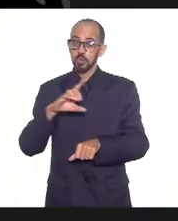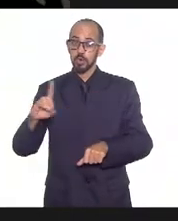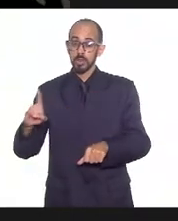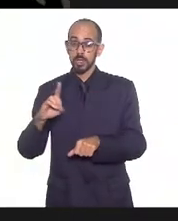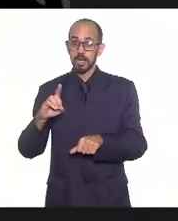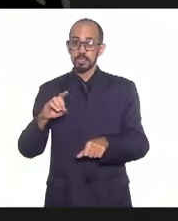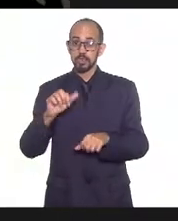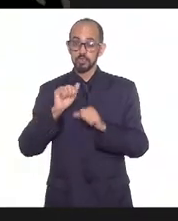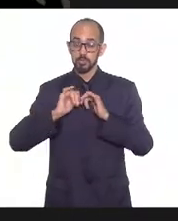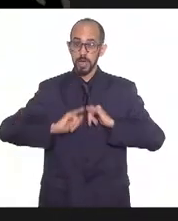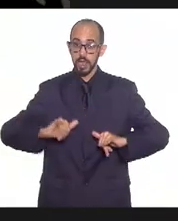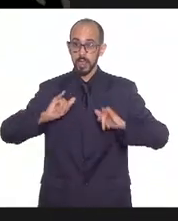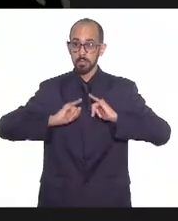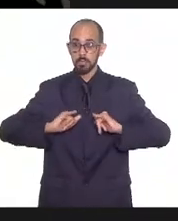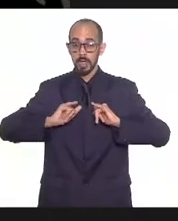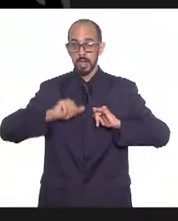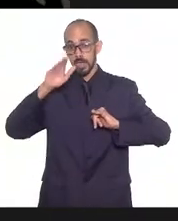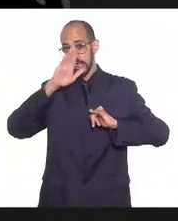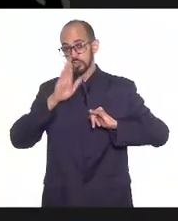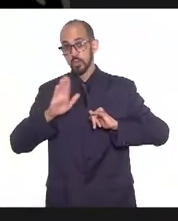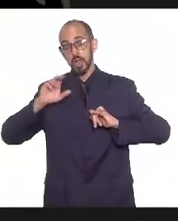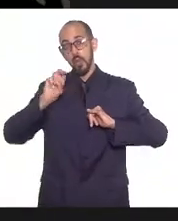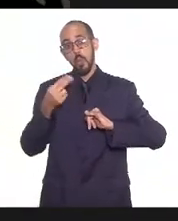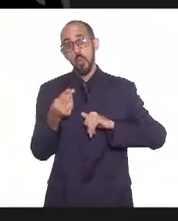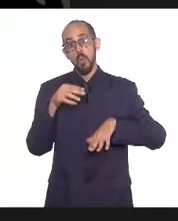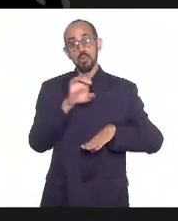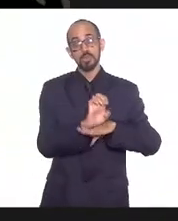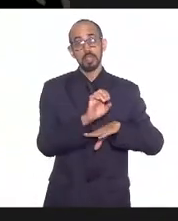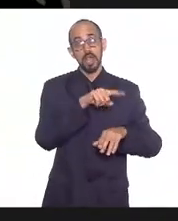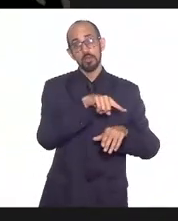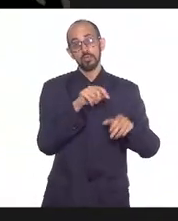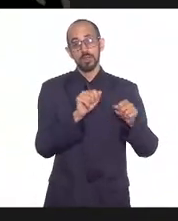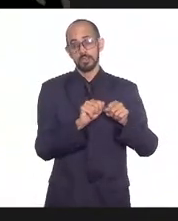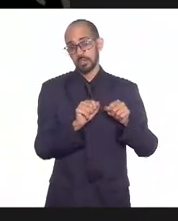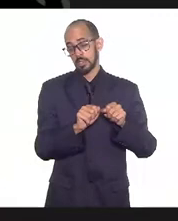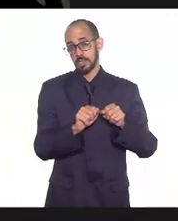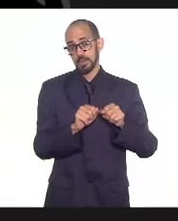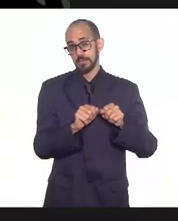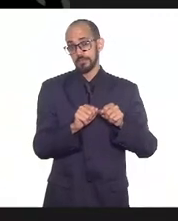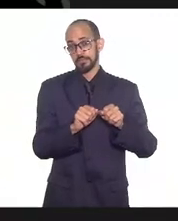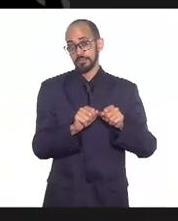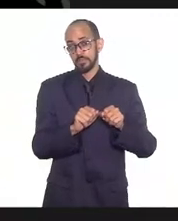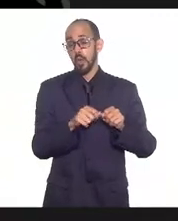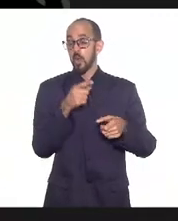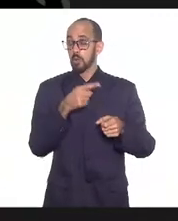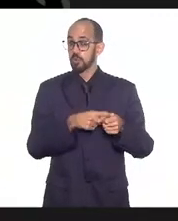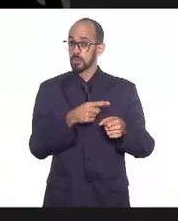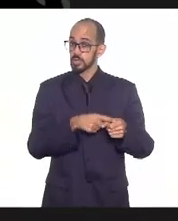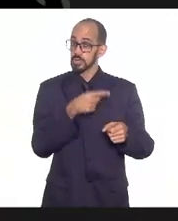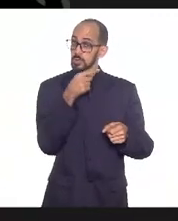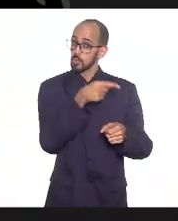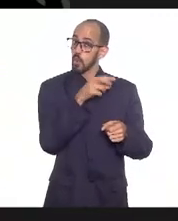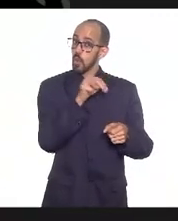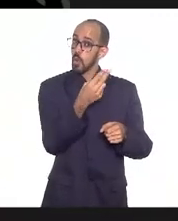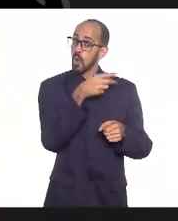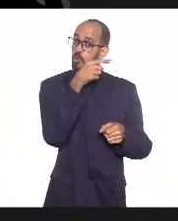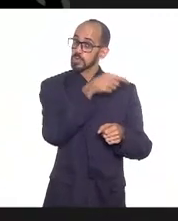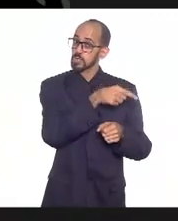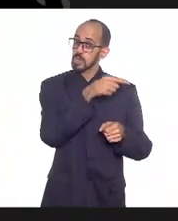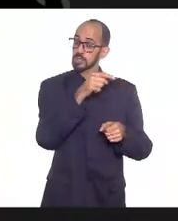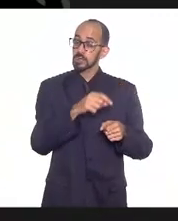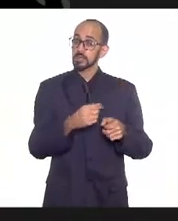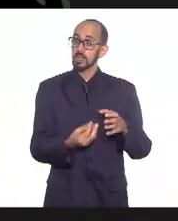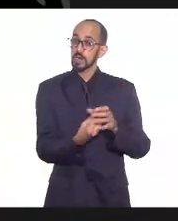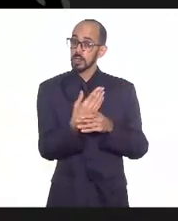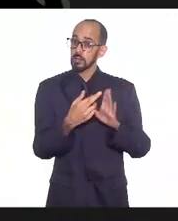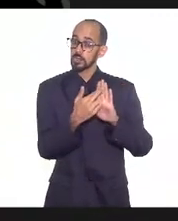que o Estado faça isso, que pelo menos sinalize, olha, município tal, ou tome as medidas de segurança, ou vocês